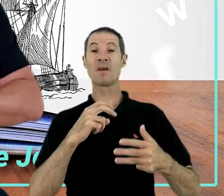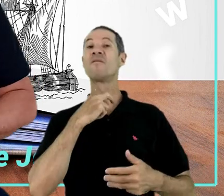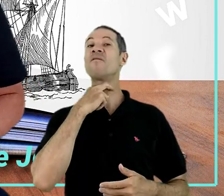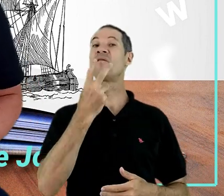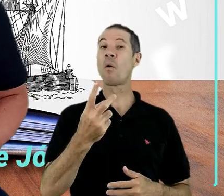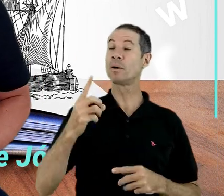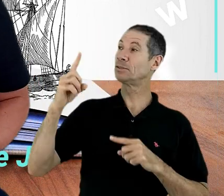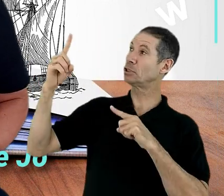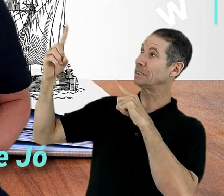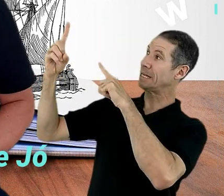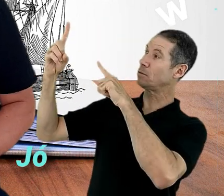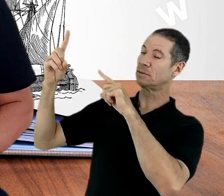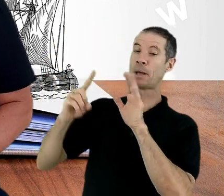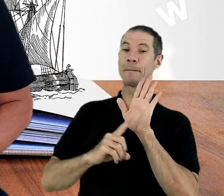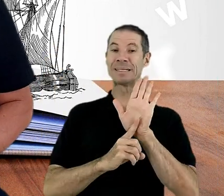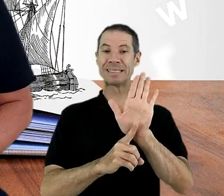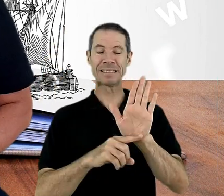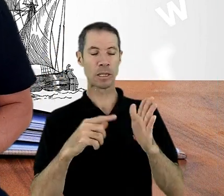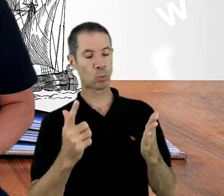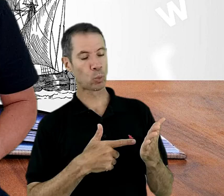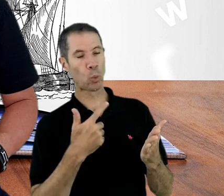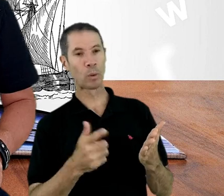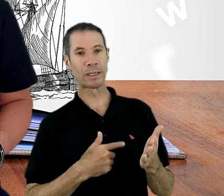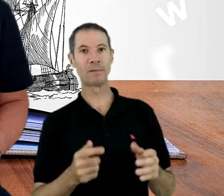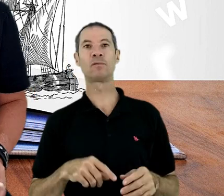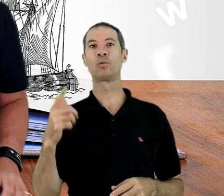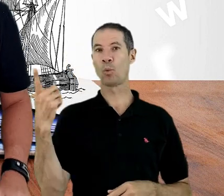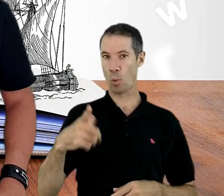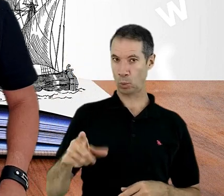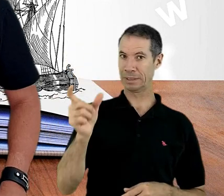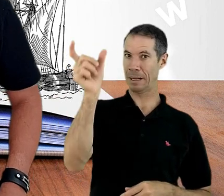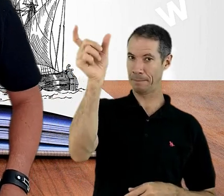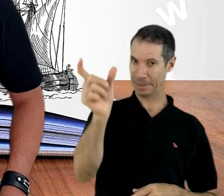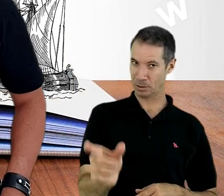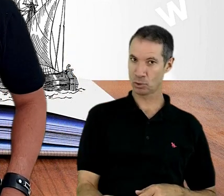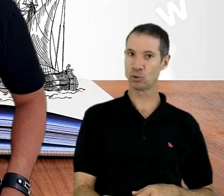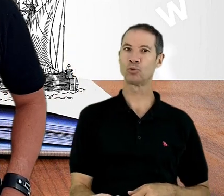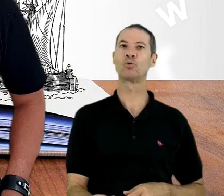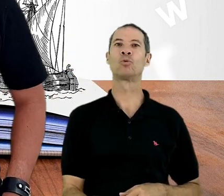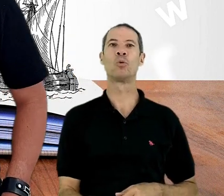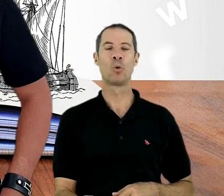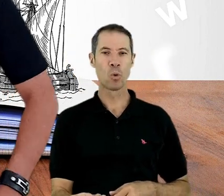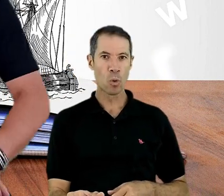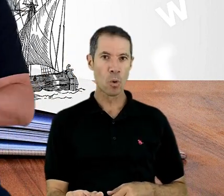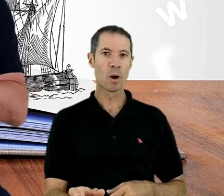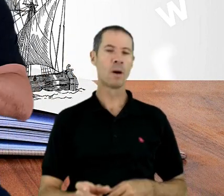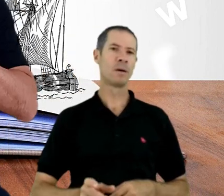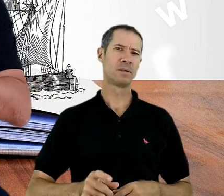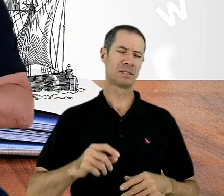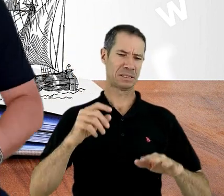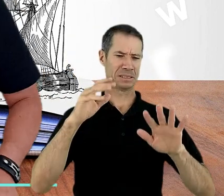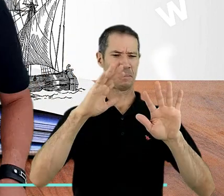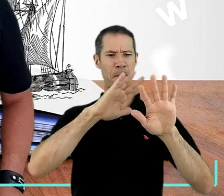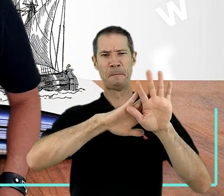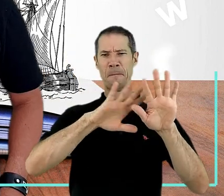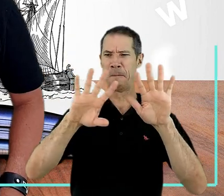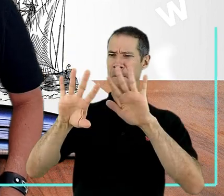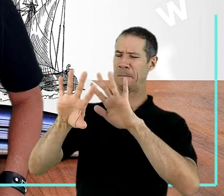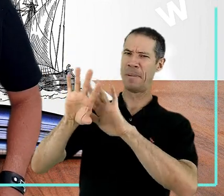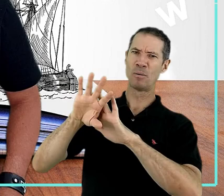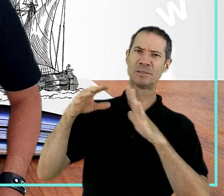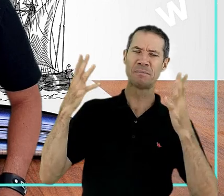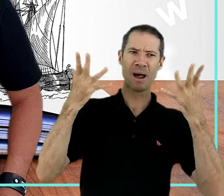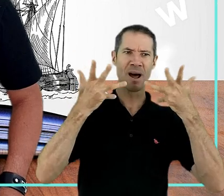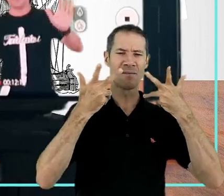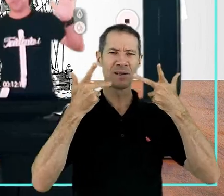Deus apresentada no livro. Eu quero de antemão agradecer as produções maravilhosas, espetaculares de